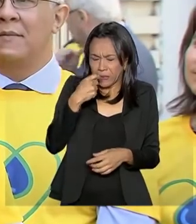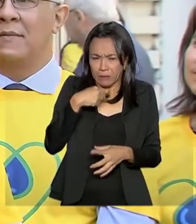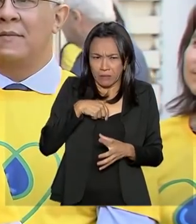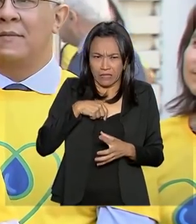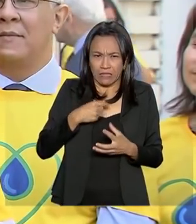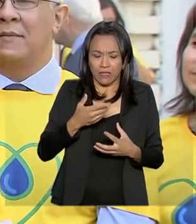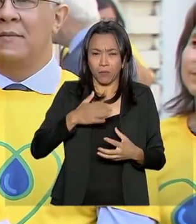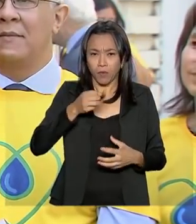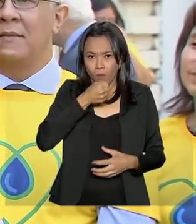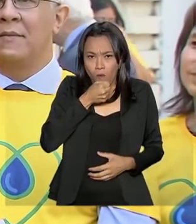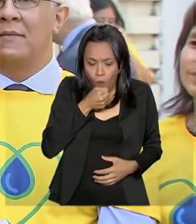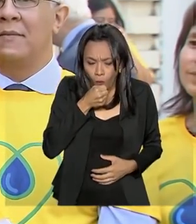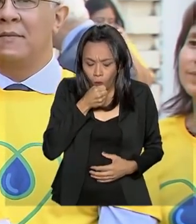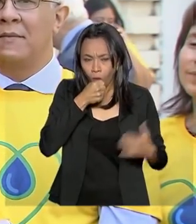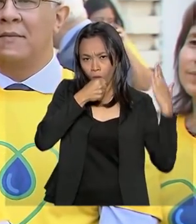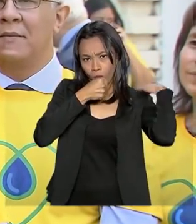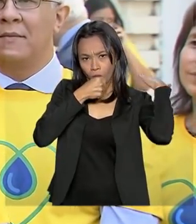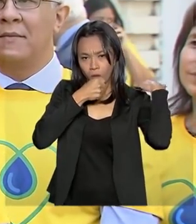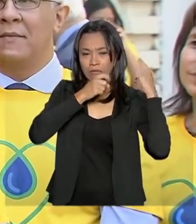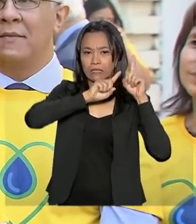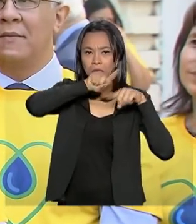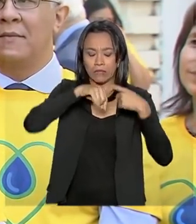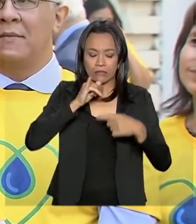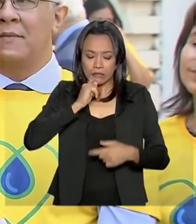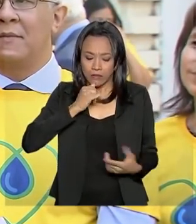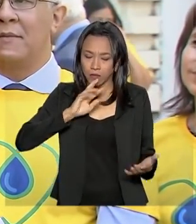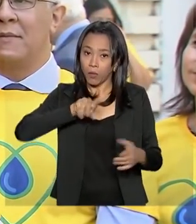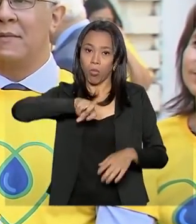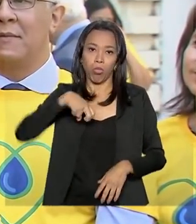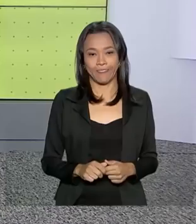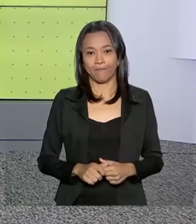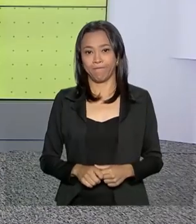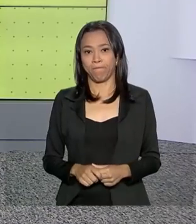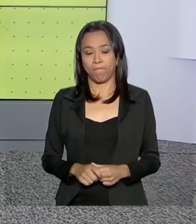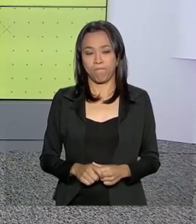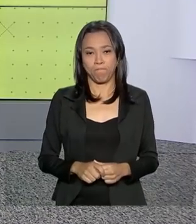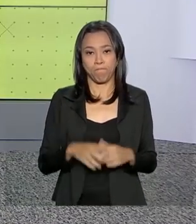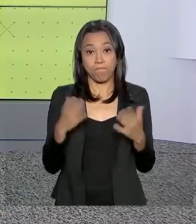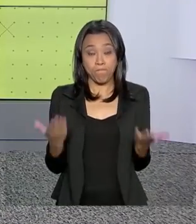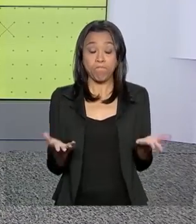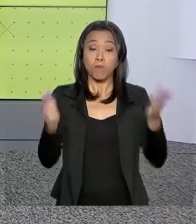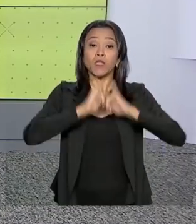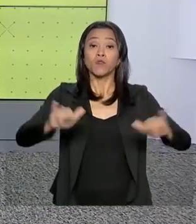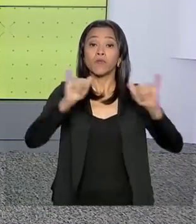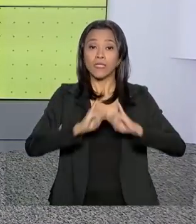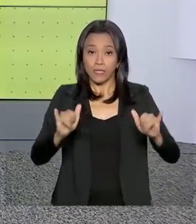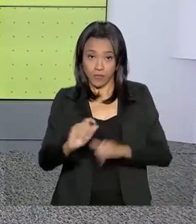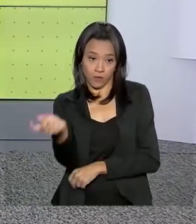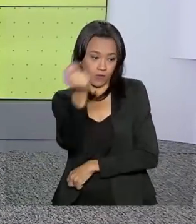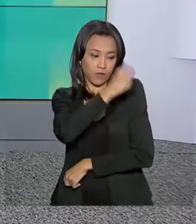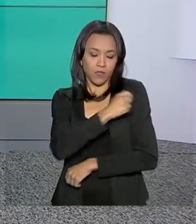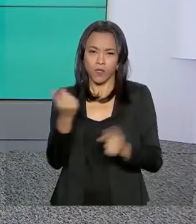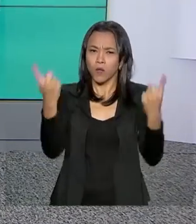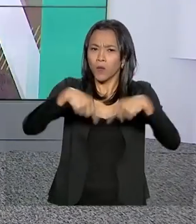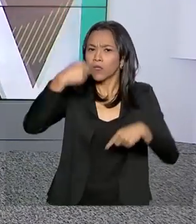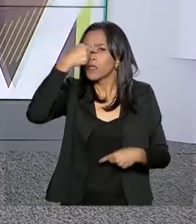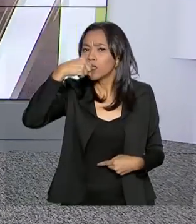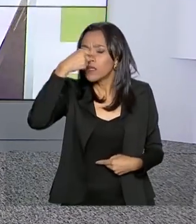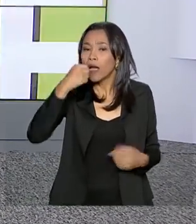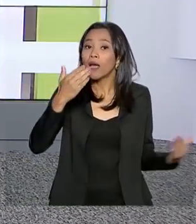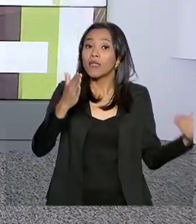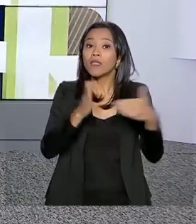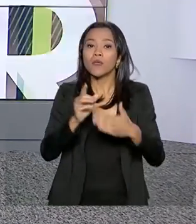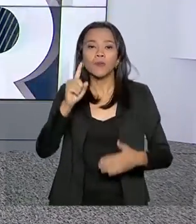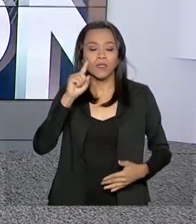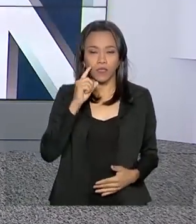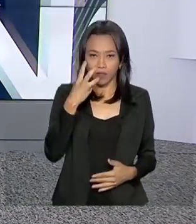em pneumonia e transforme em tristeza e óbito. A campanha de vacinação contra a gripe vai até o